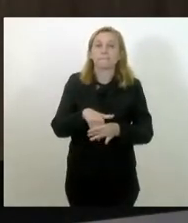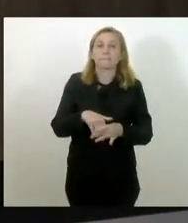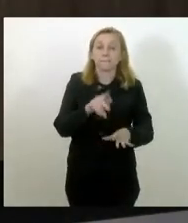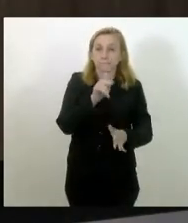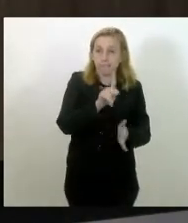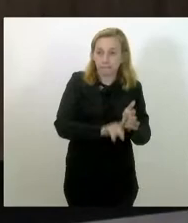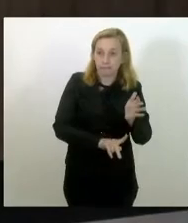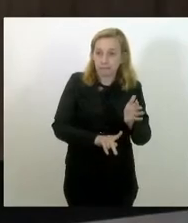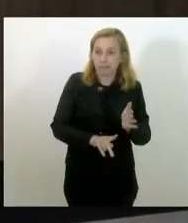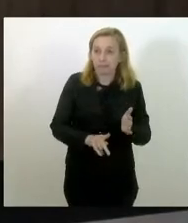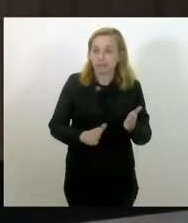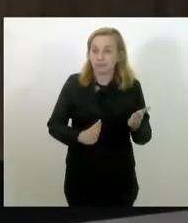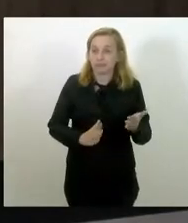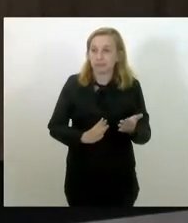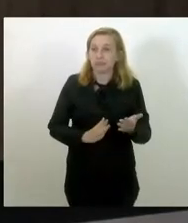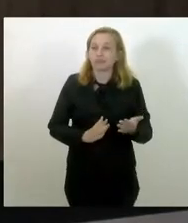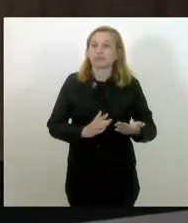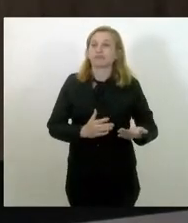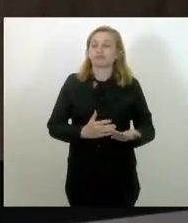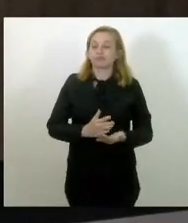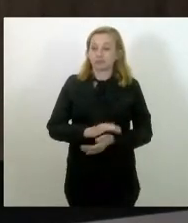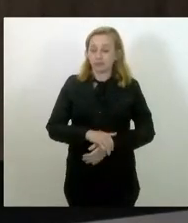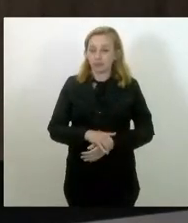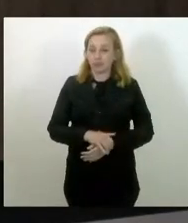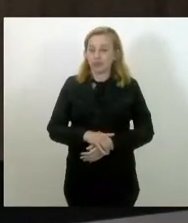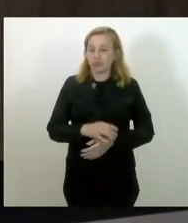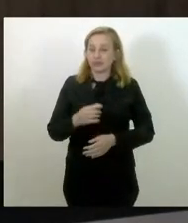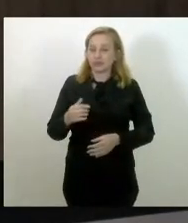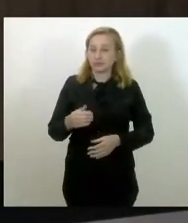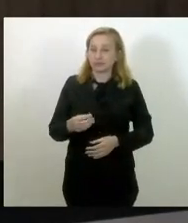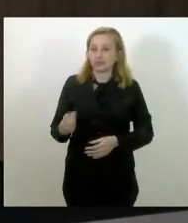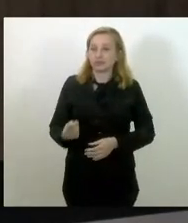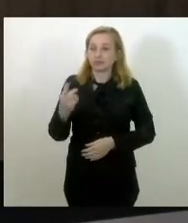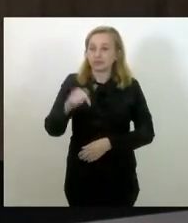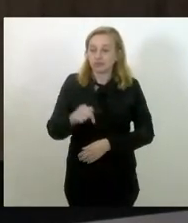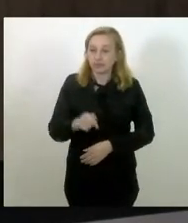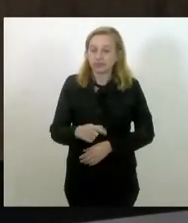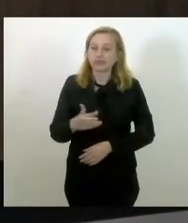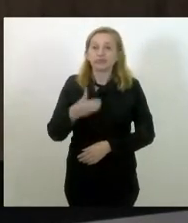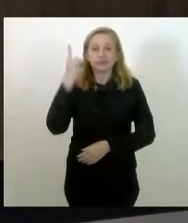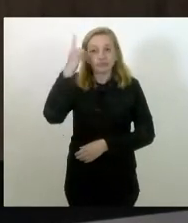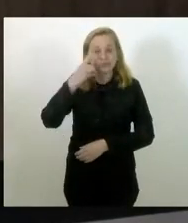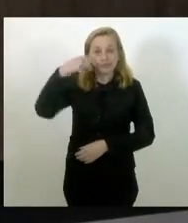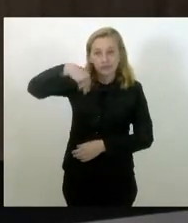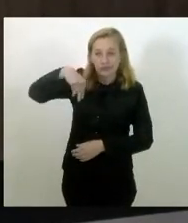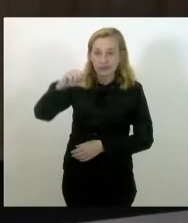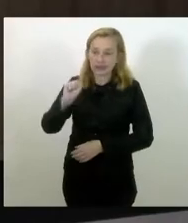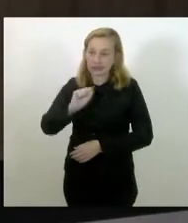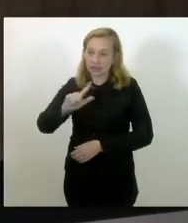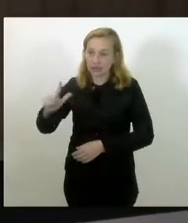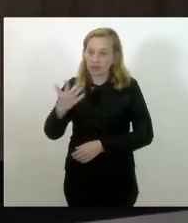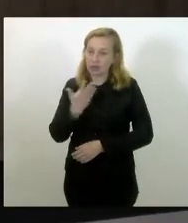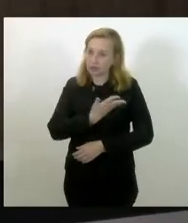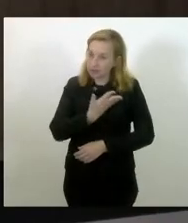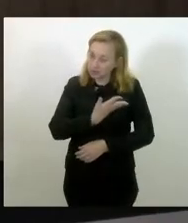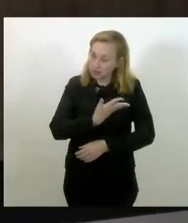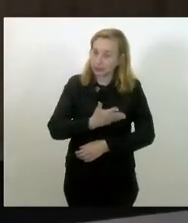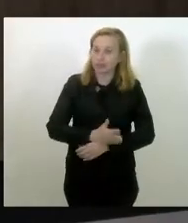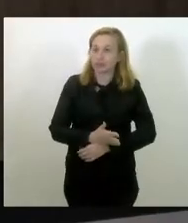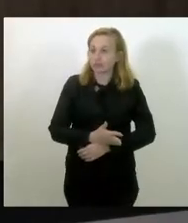a gestão do Gutinho. E falar o seguinte, deputado Nescau, meu amigo, meu parceiro,